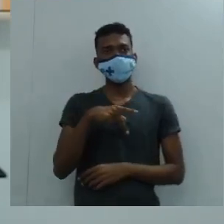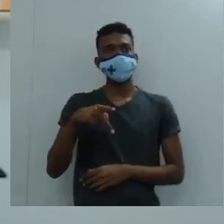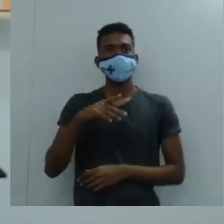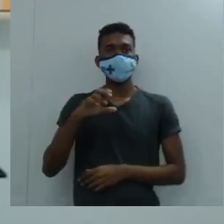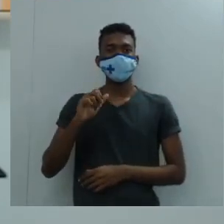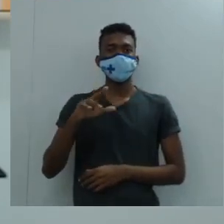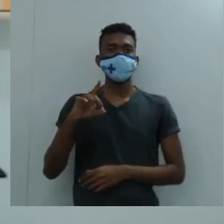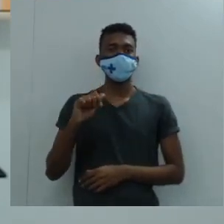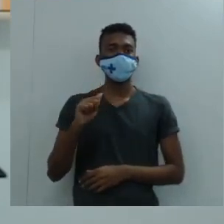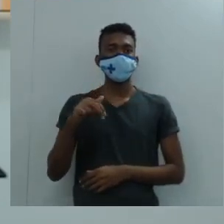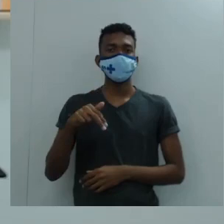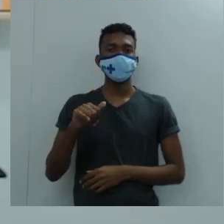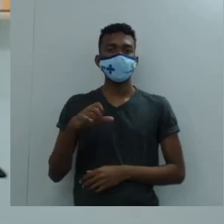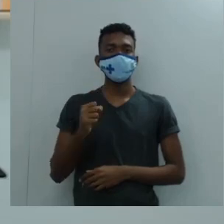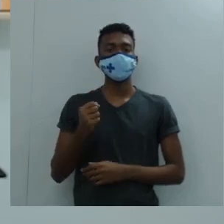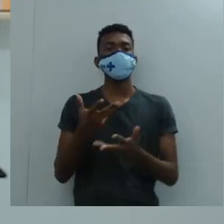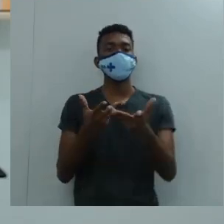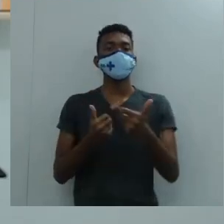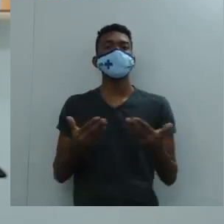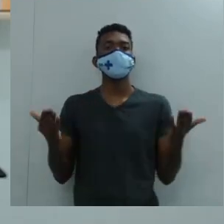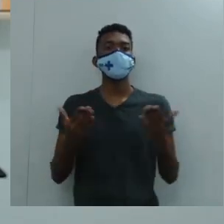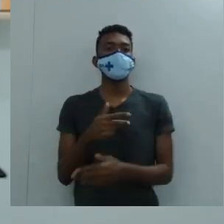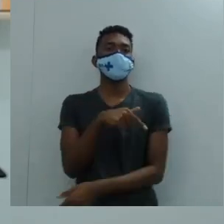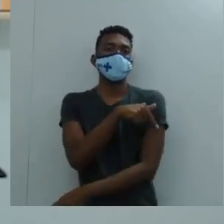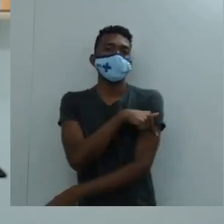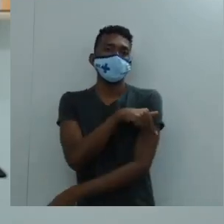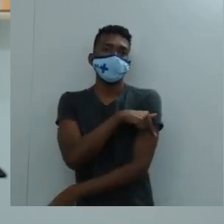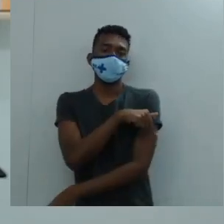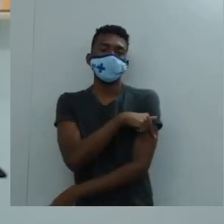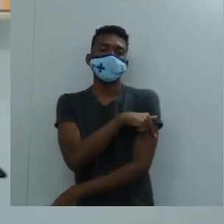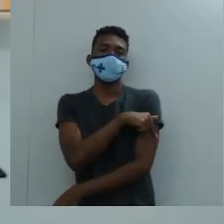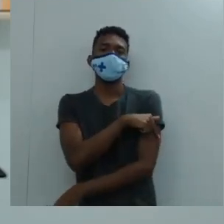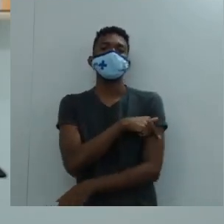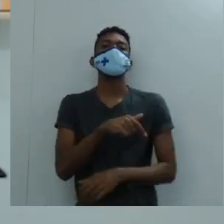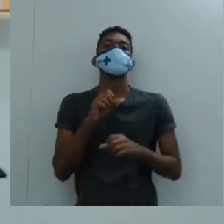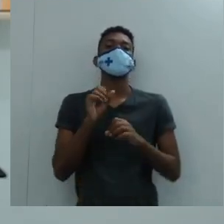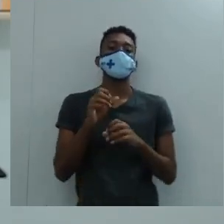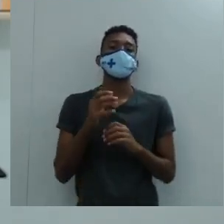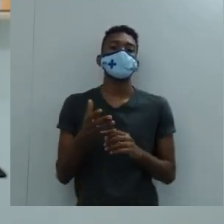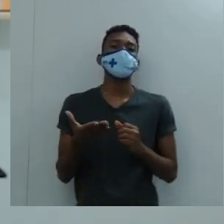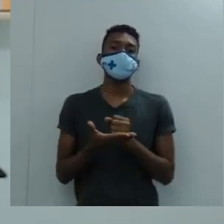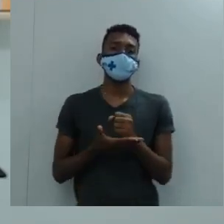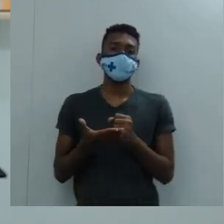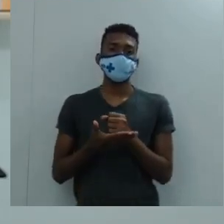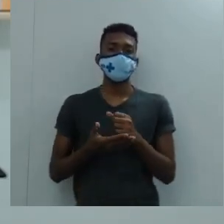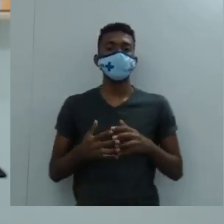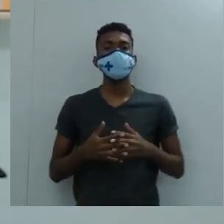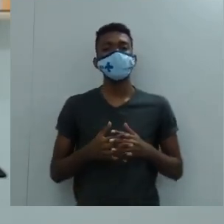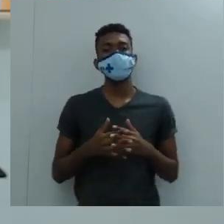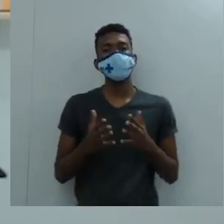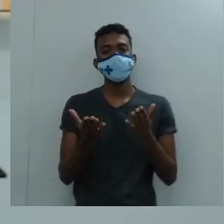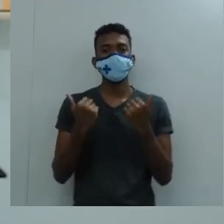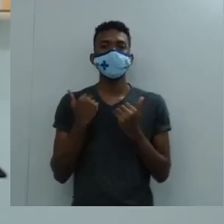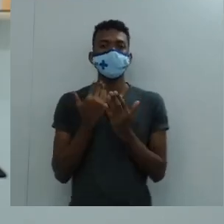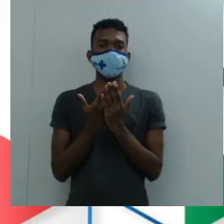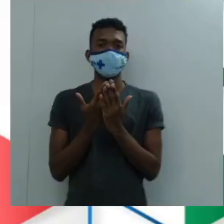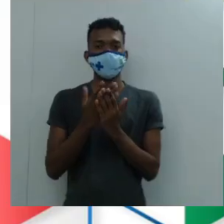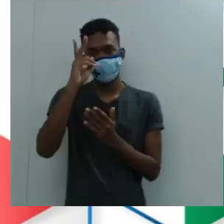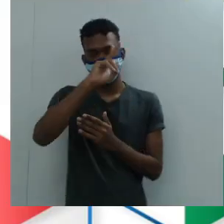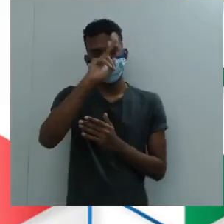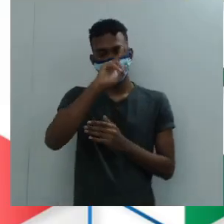Nascimento convido a vocês do sétimo ano do Ensino Fundamental a virem para essa aula de História.